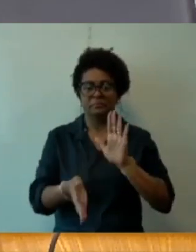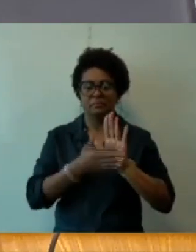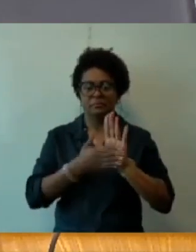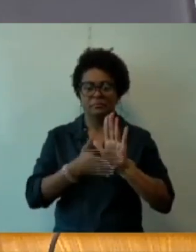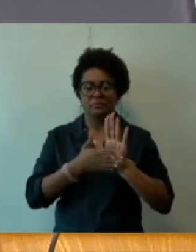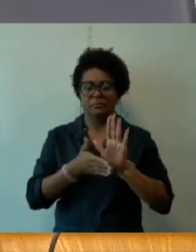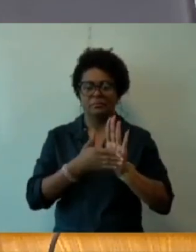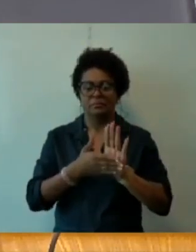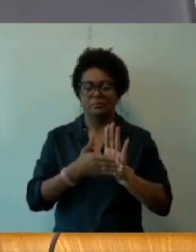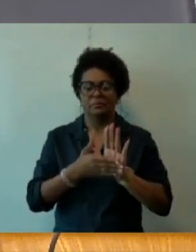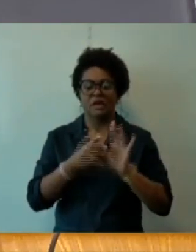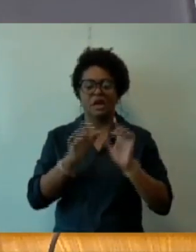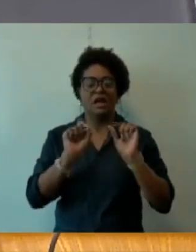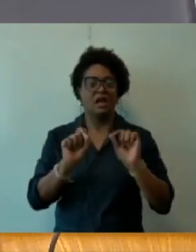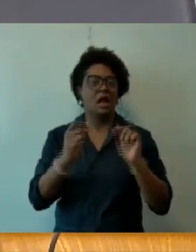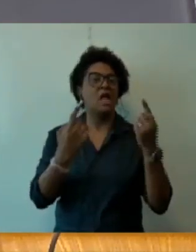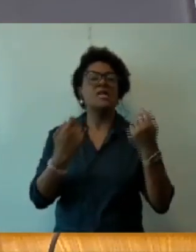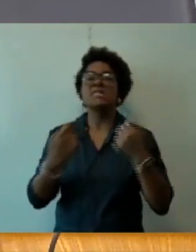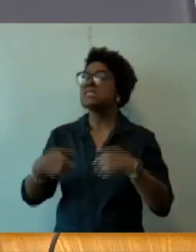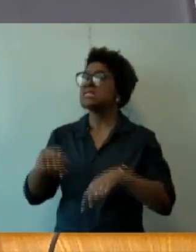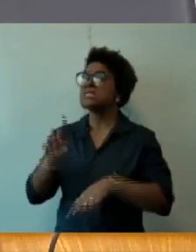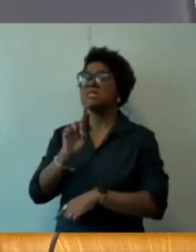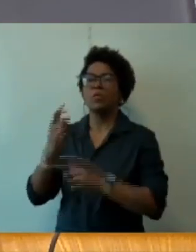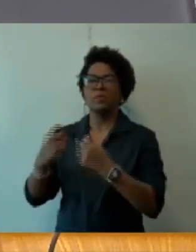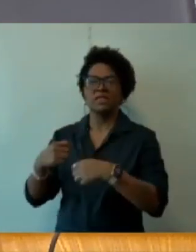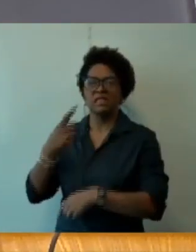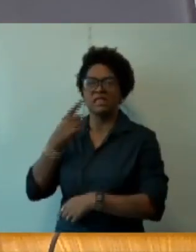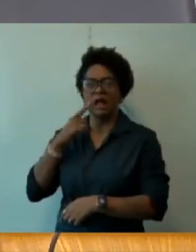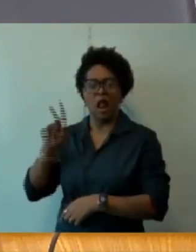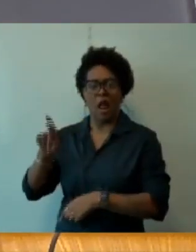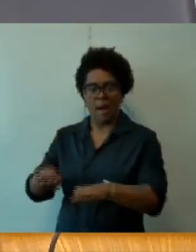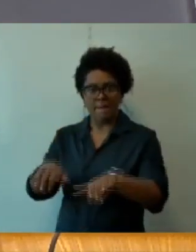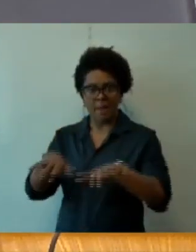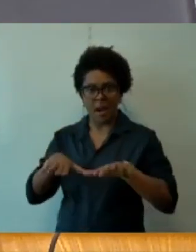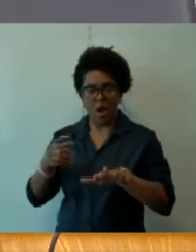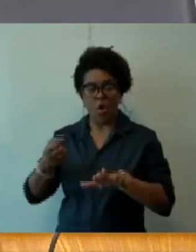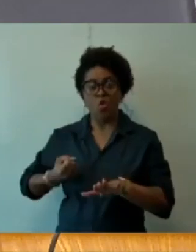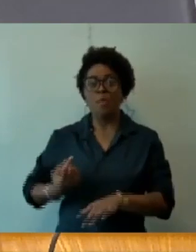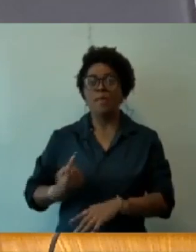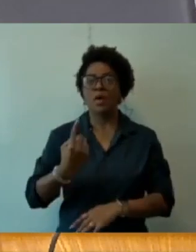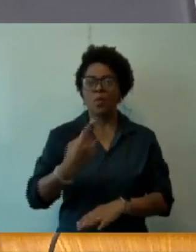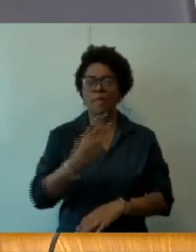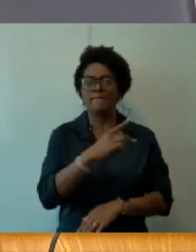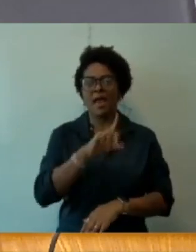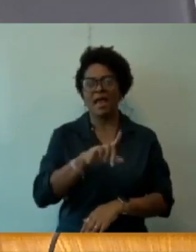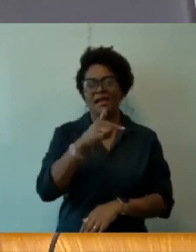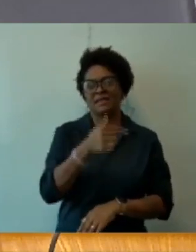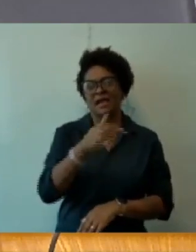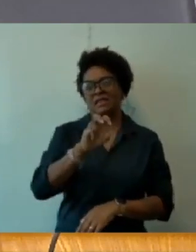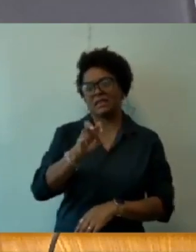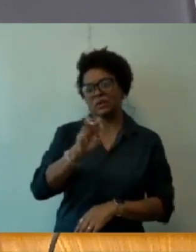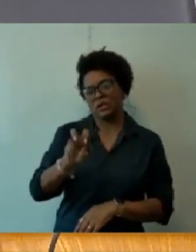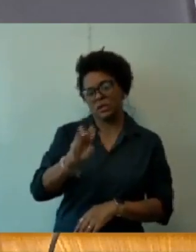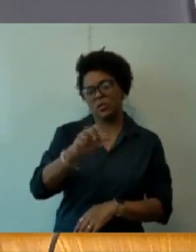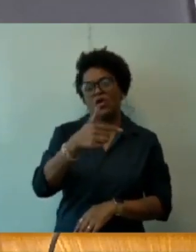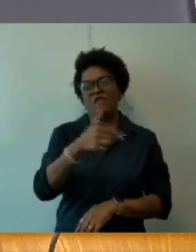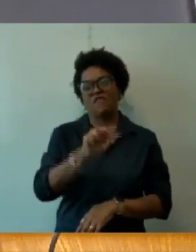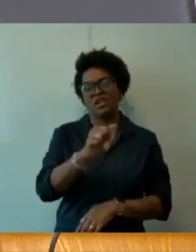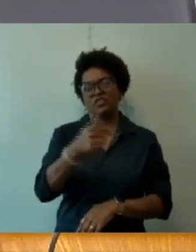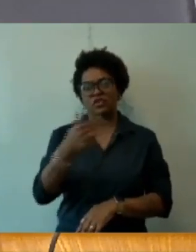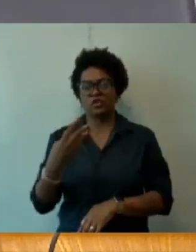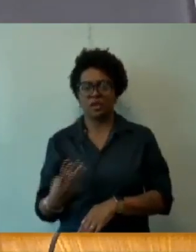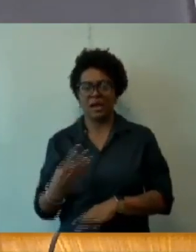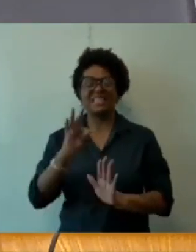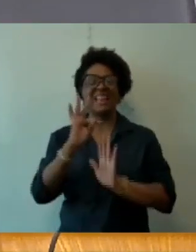apreciação do plenário. É o item 1 da pauta e o projeto de lei 775, barra 2023, em redação final, emmenta.